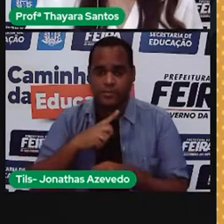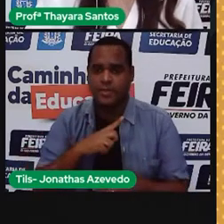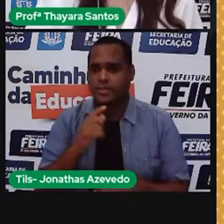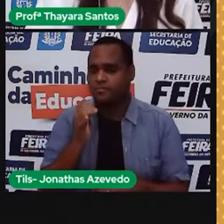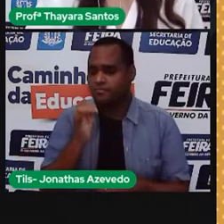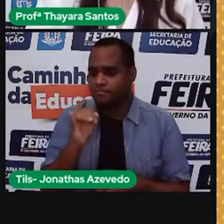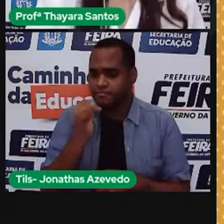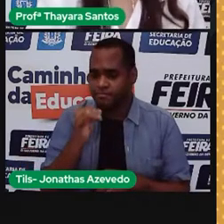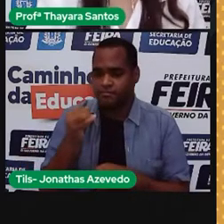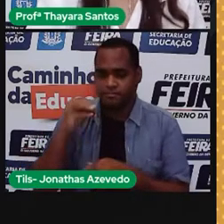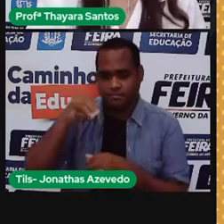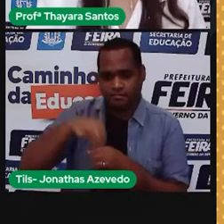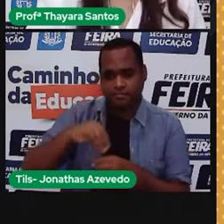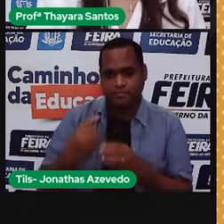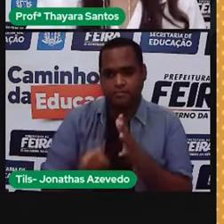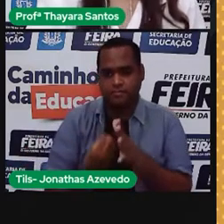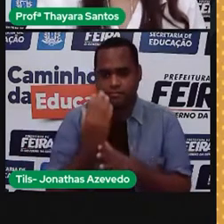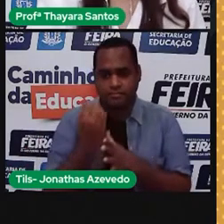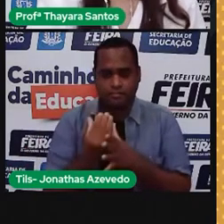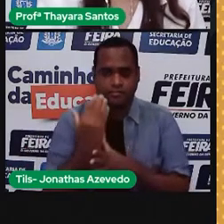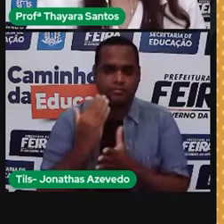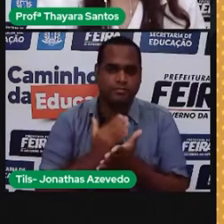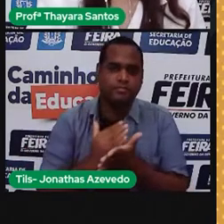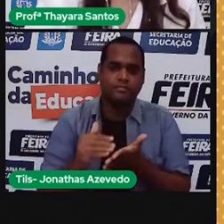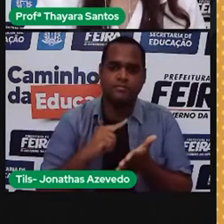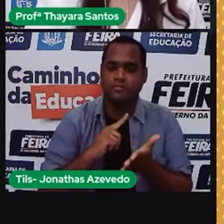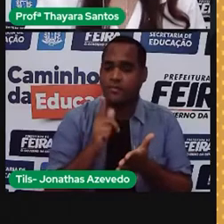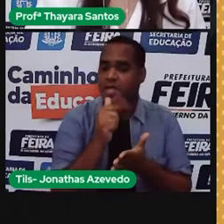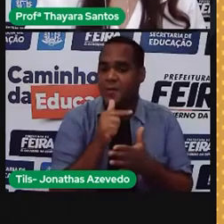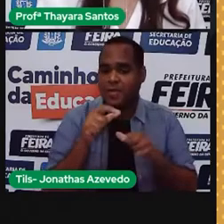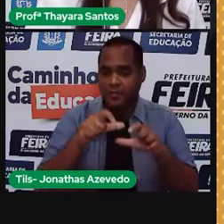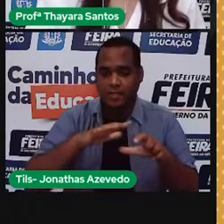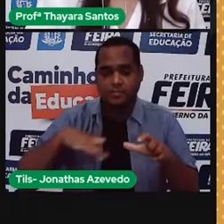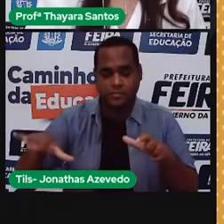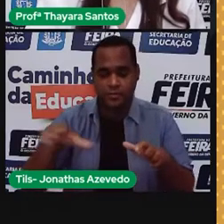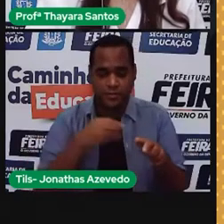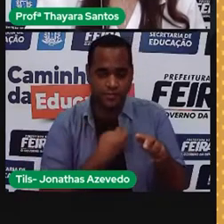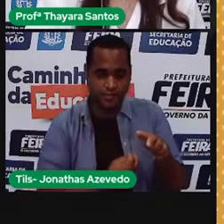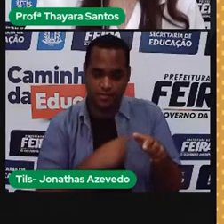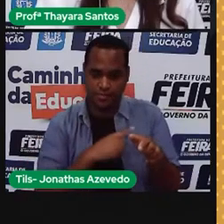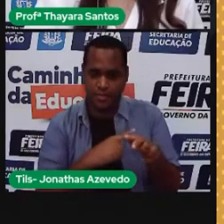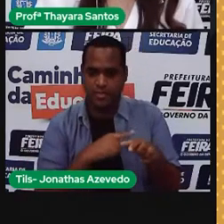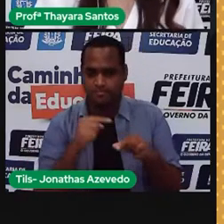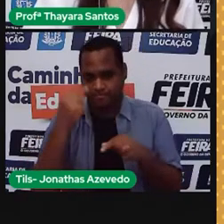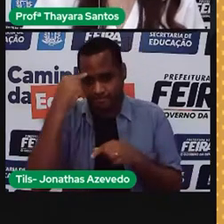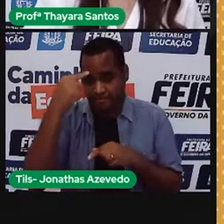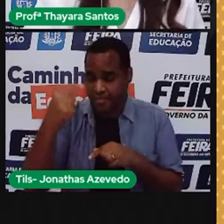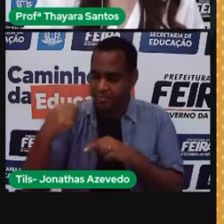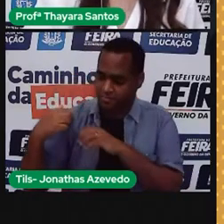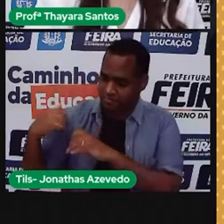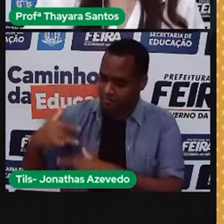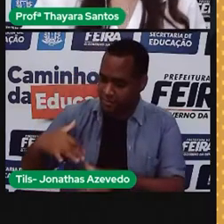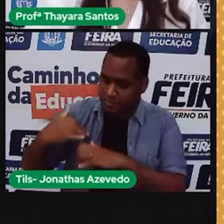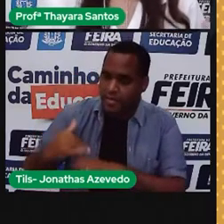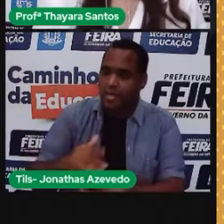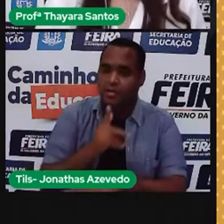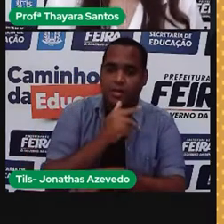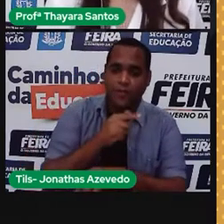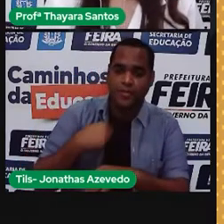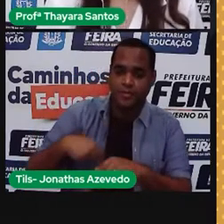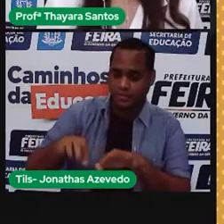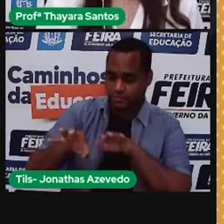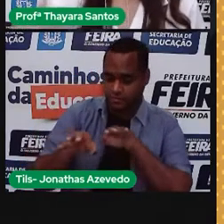gerada a partir do movimento da água nas turbinas. Então, as barragens que tem aqui, elas são